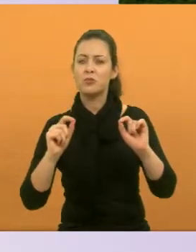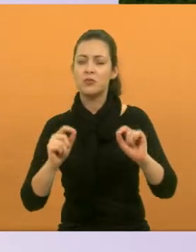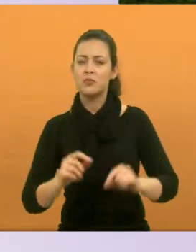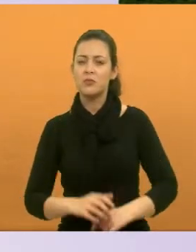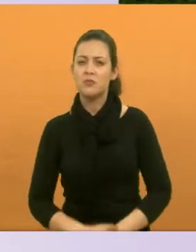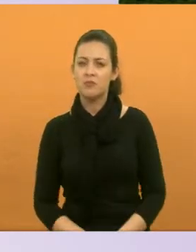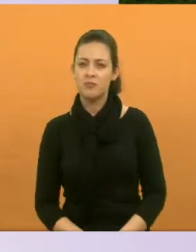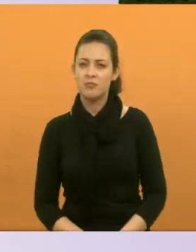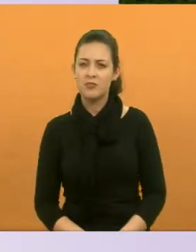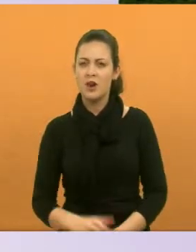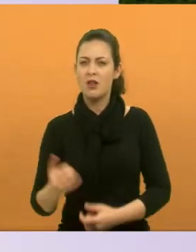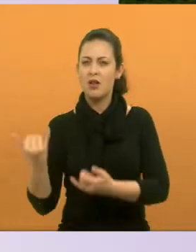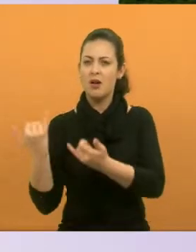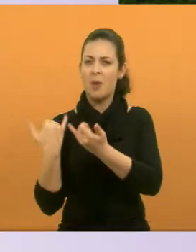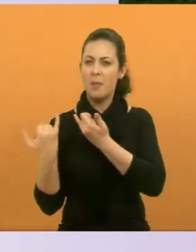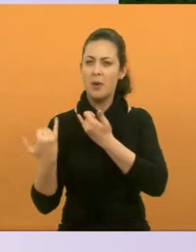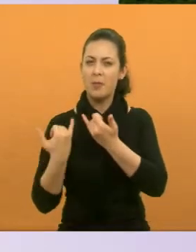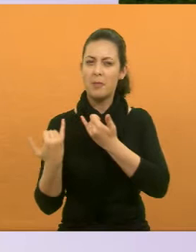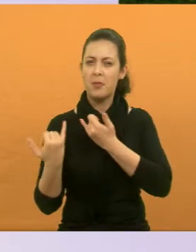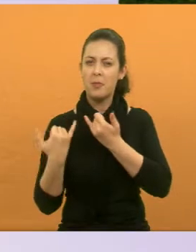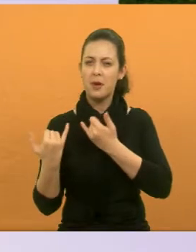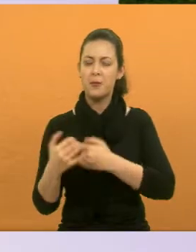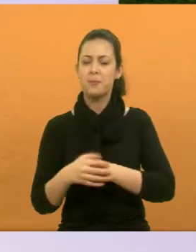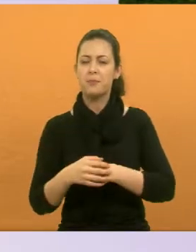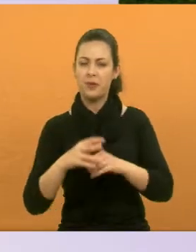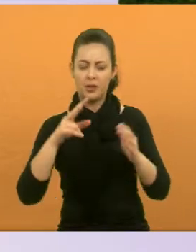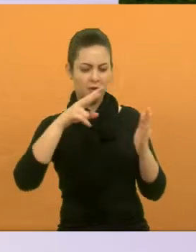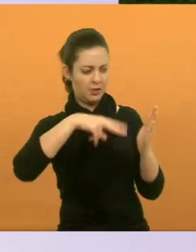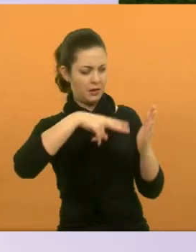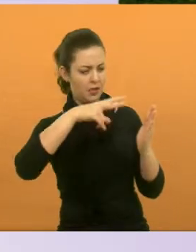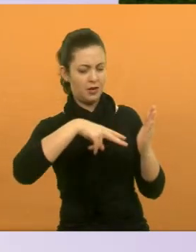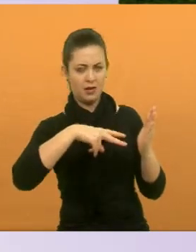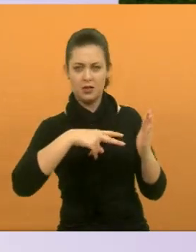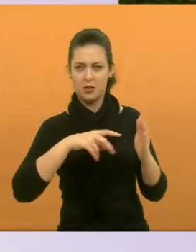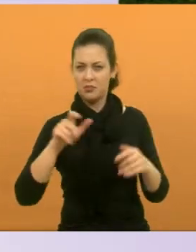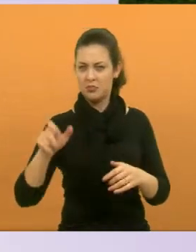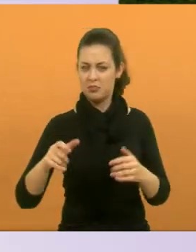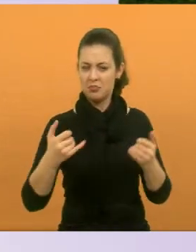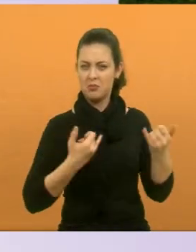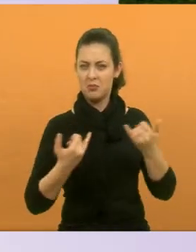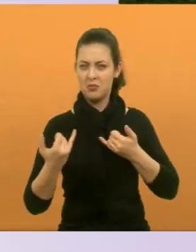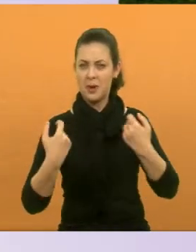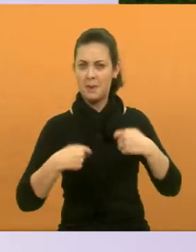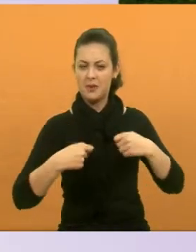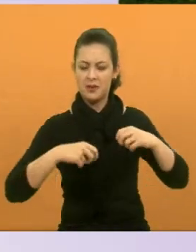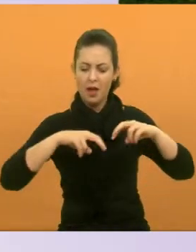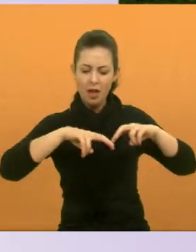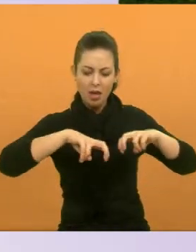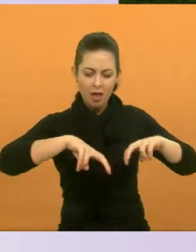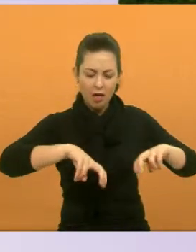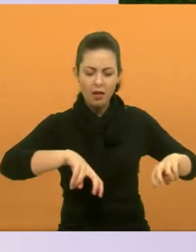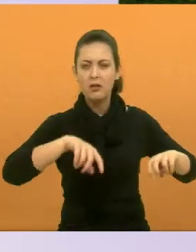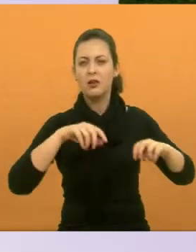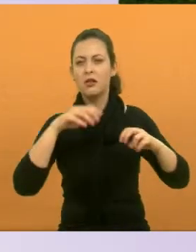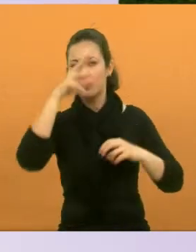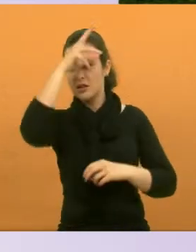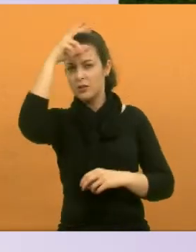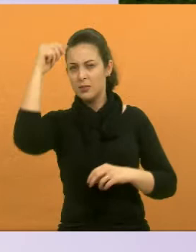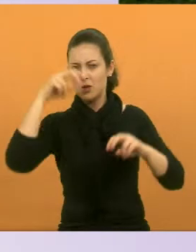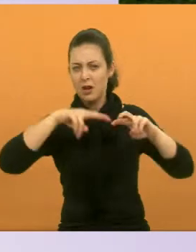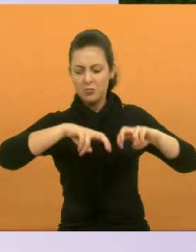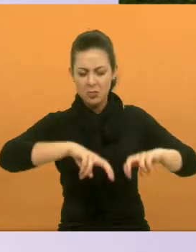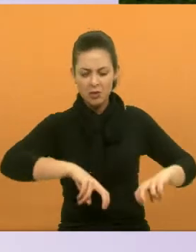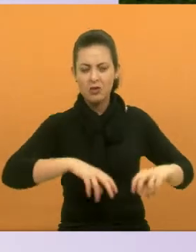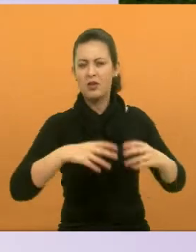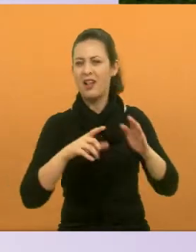O fato que eu escutei, eu li também uma pessoa falando que nós temos que explorar a Amazônia, que as leis